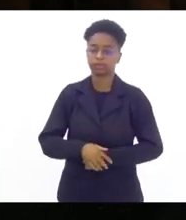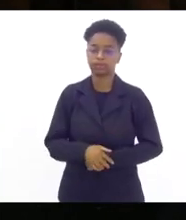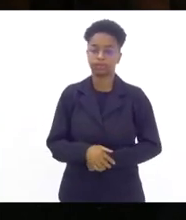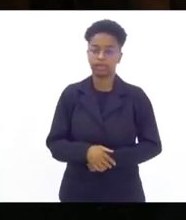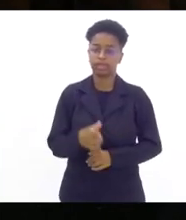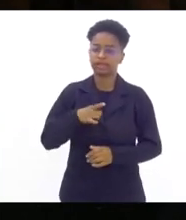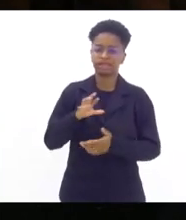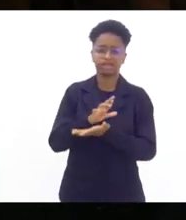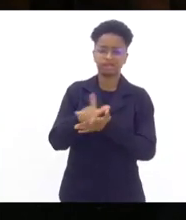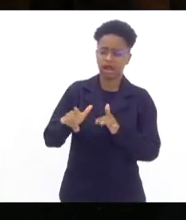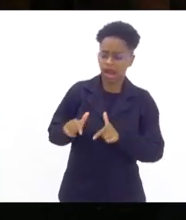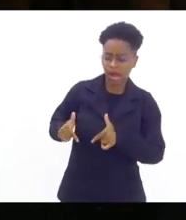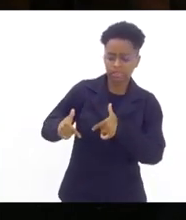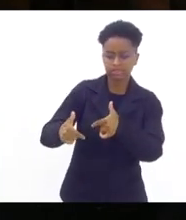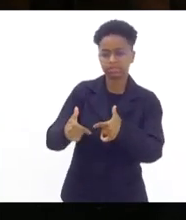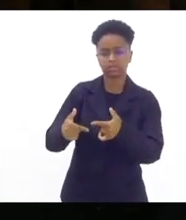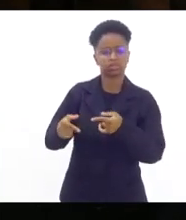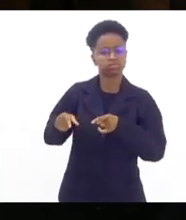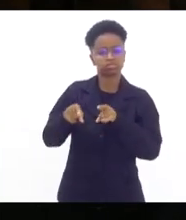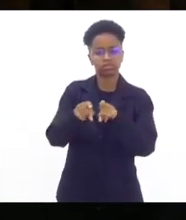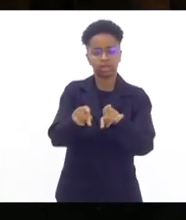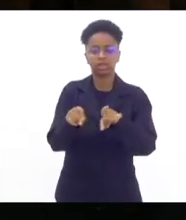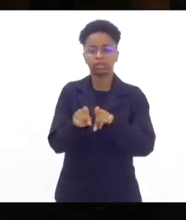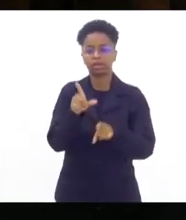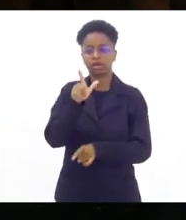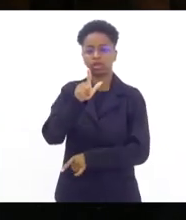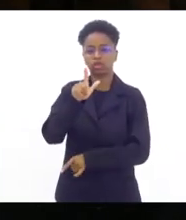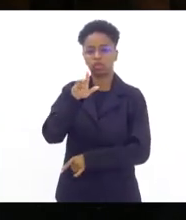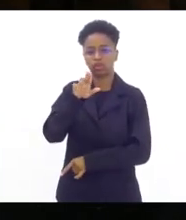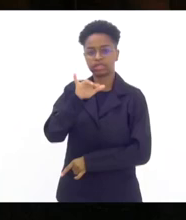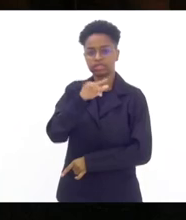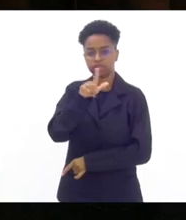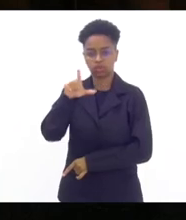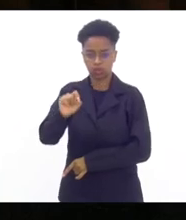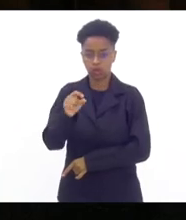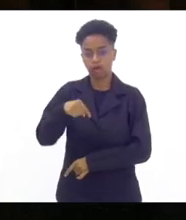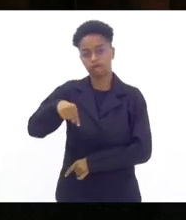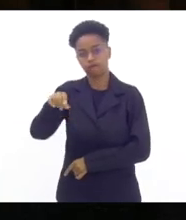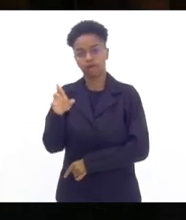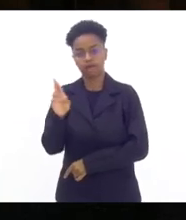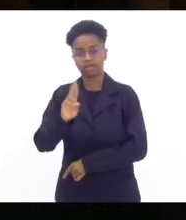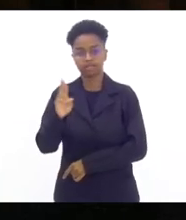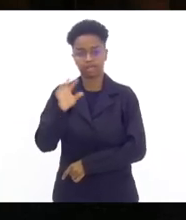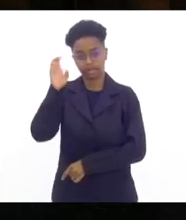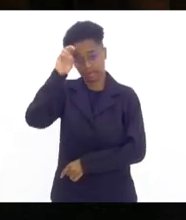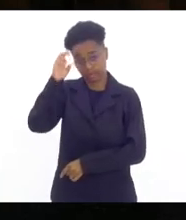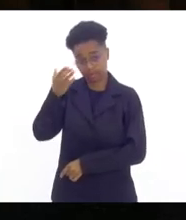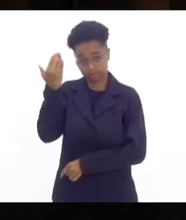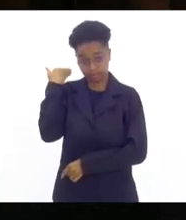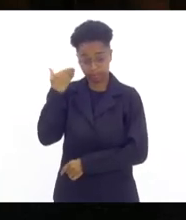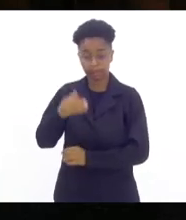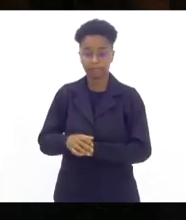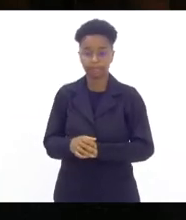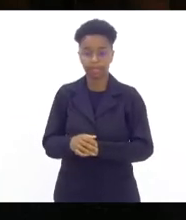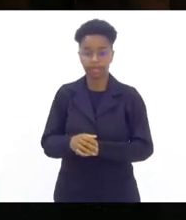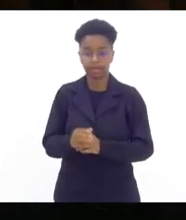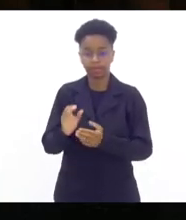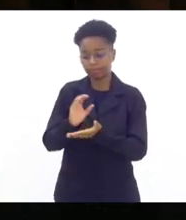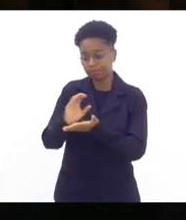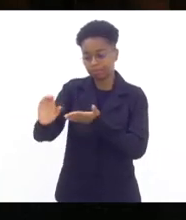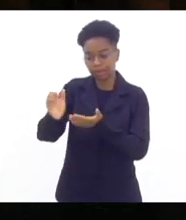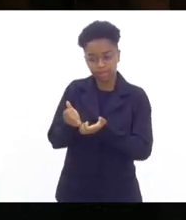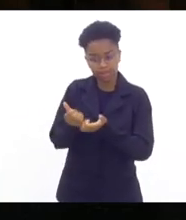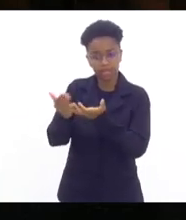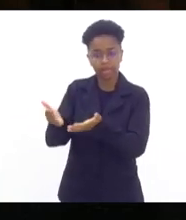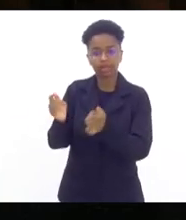várias iniciativas em andamento e doutor Luizinho teve em Resende na última quinta-feira para liberar os recursos para